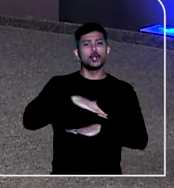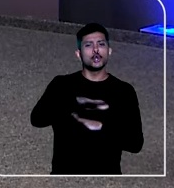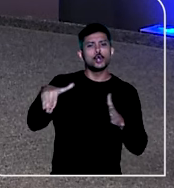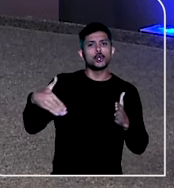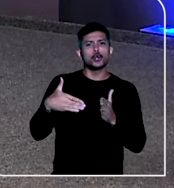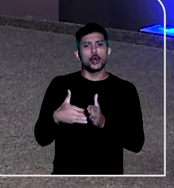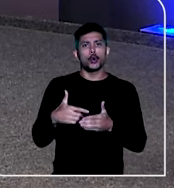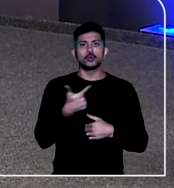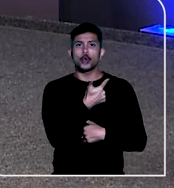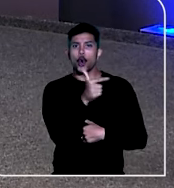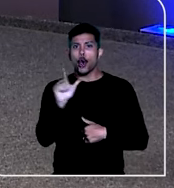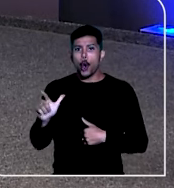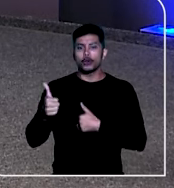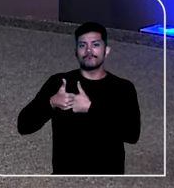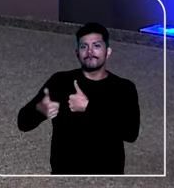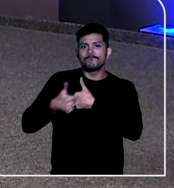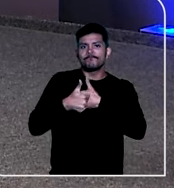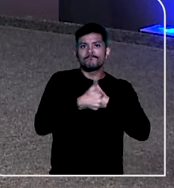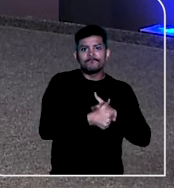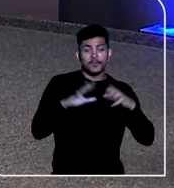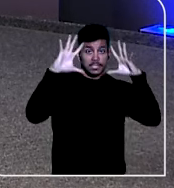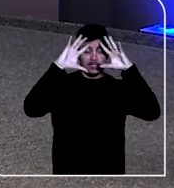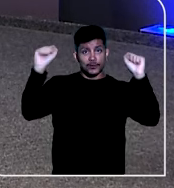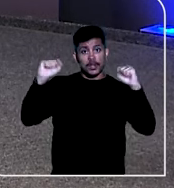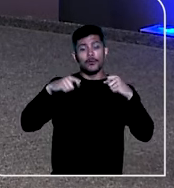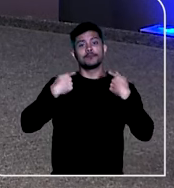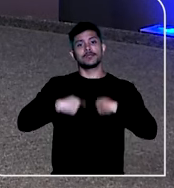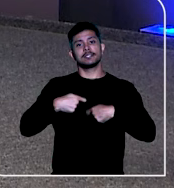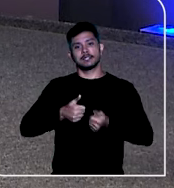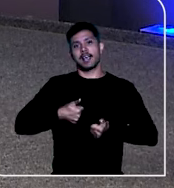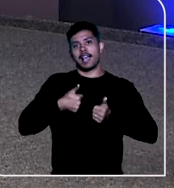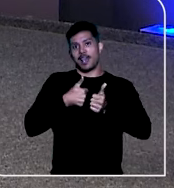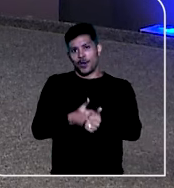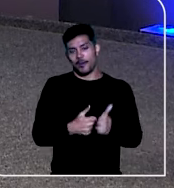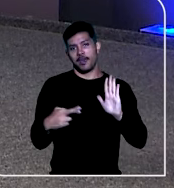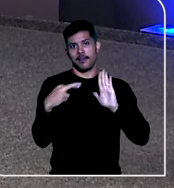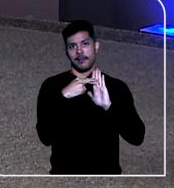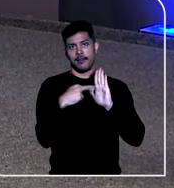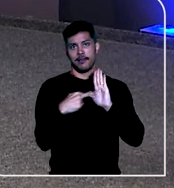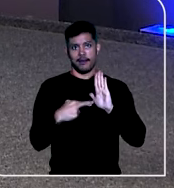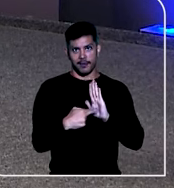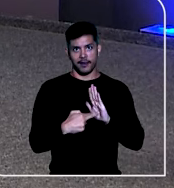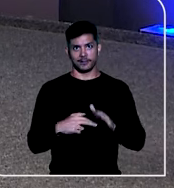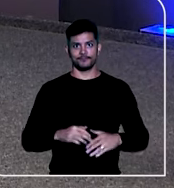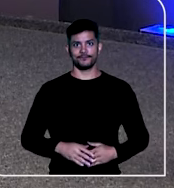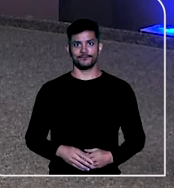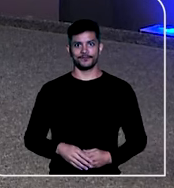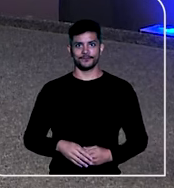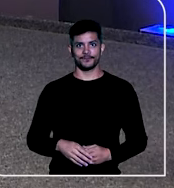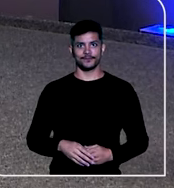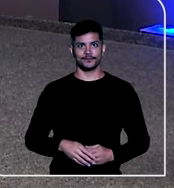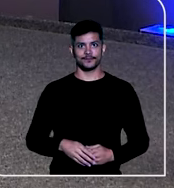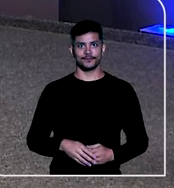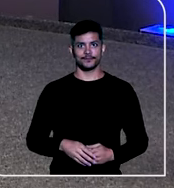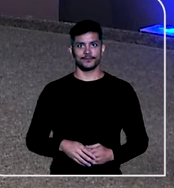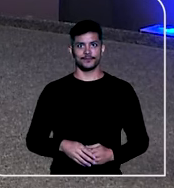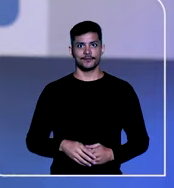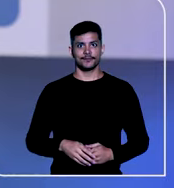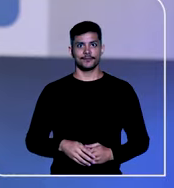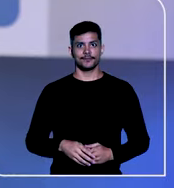se fosse uma regra para as demais instâncias da justiça ao analisar casos semelhantes.